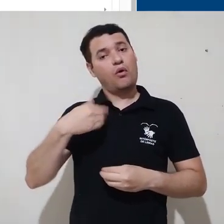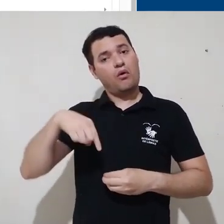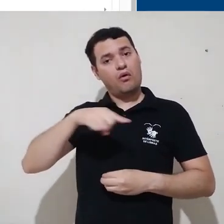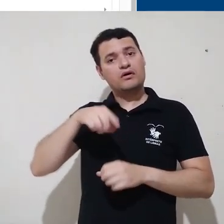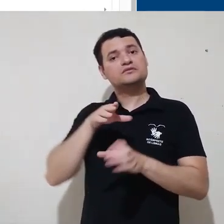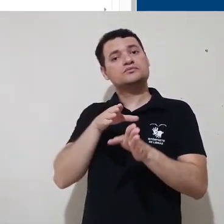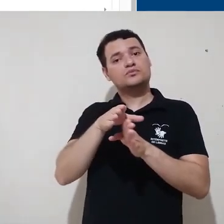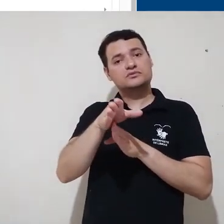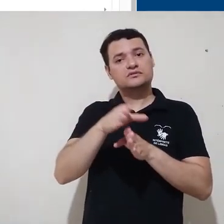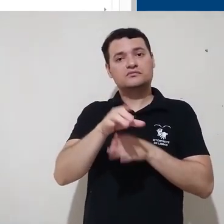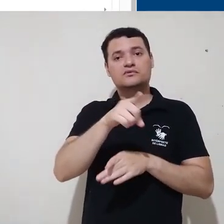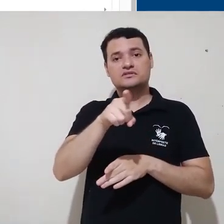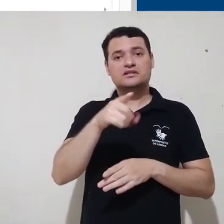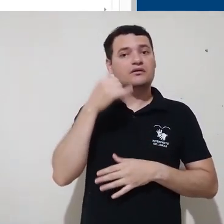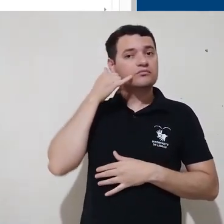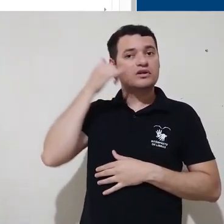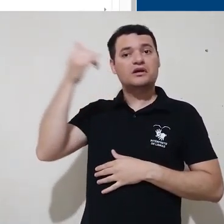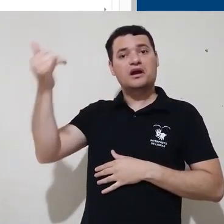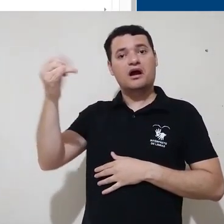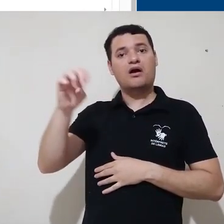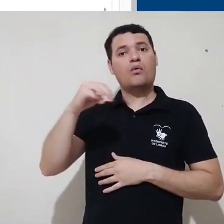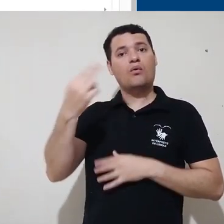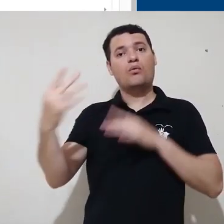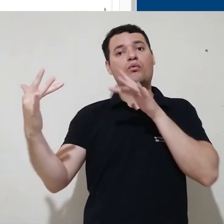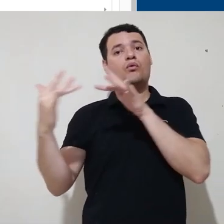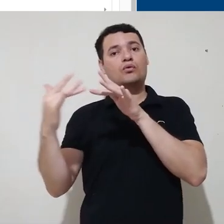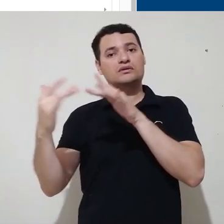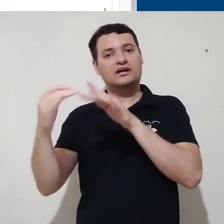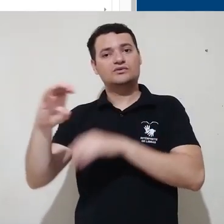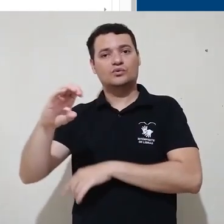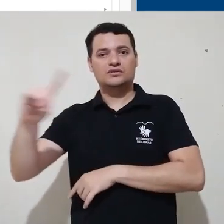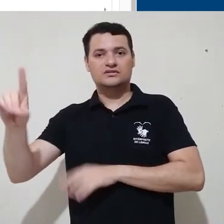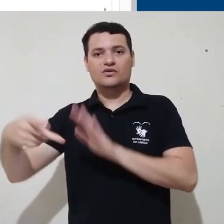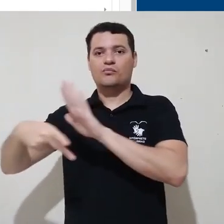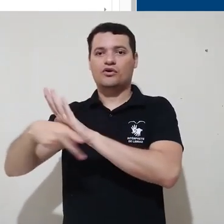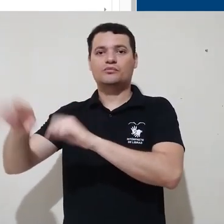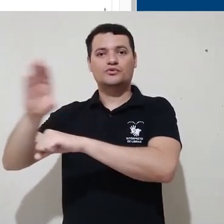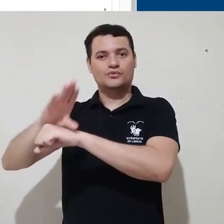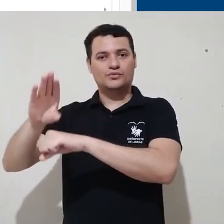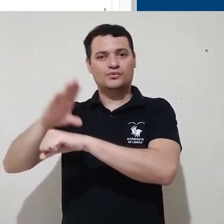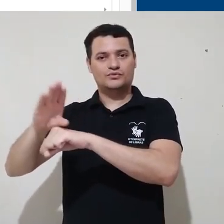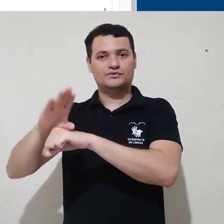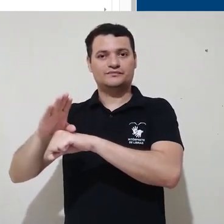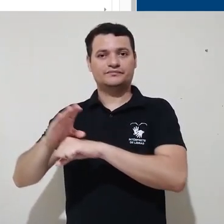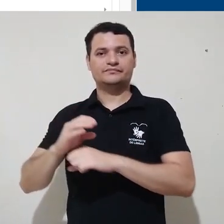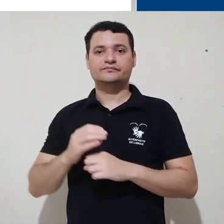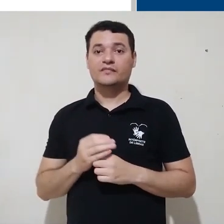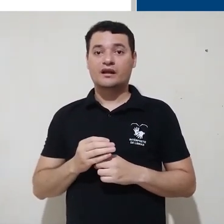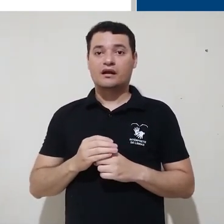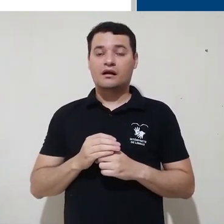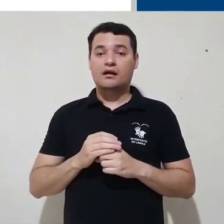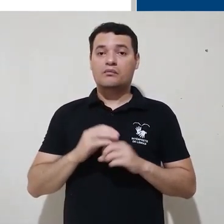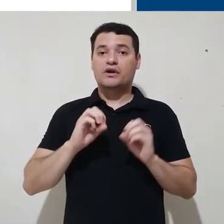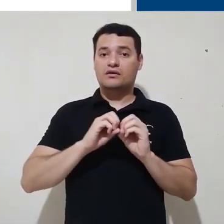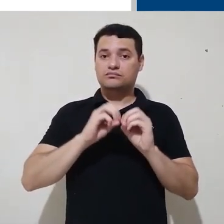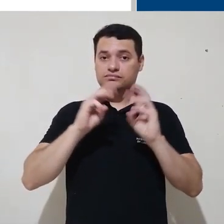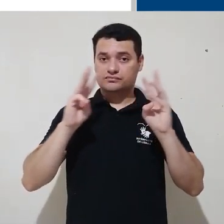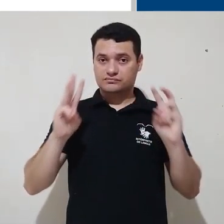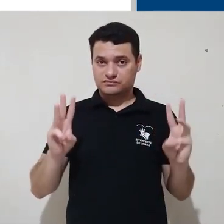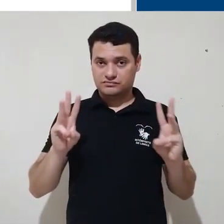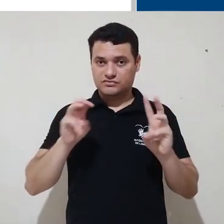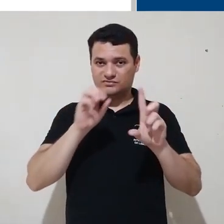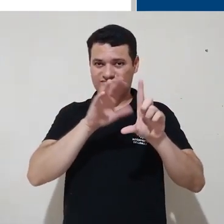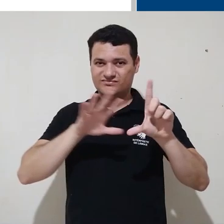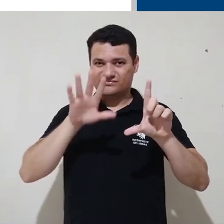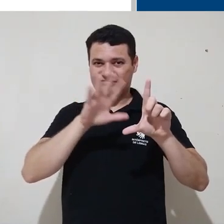sugerimos entrar em contato com a coordenação de seu curso para verificar a situação. Para a plataforma do